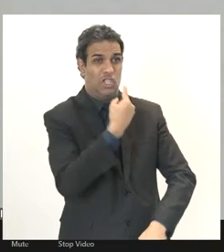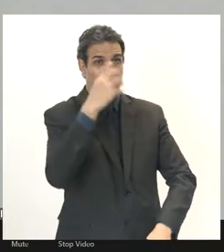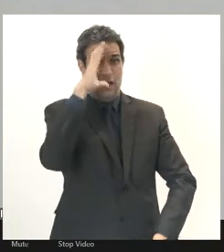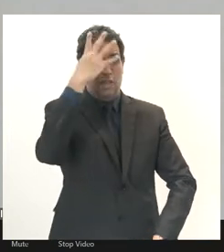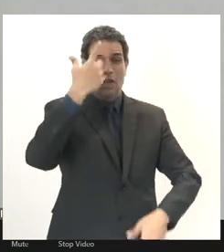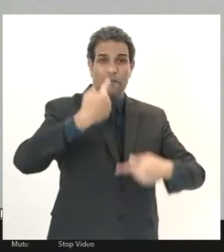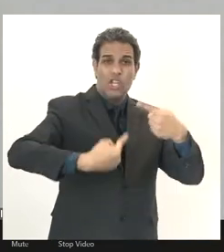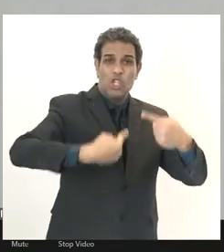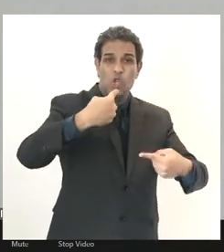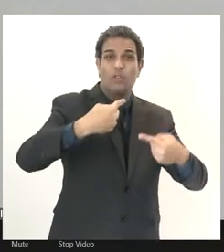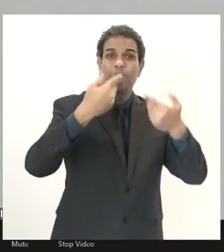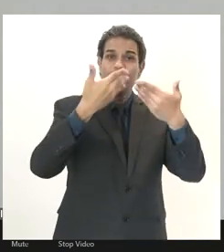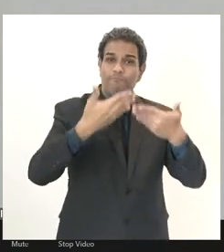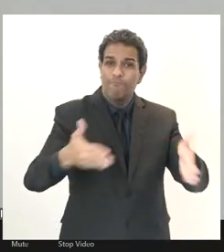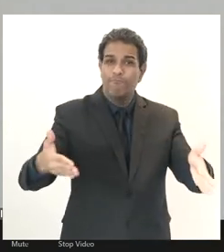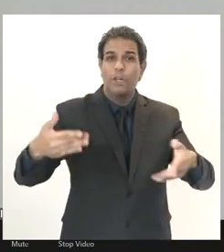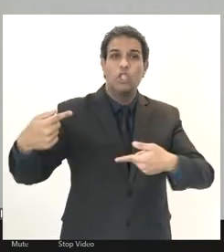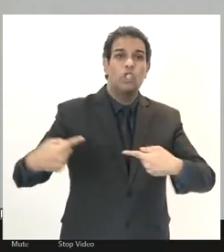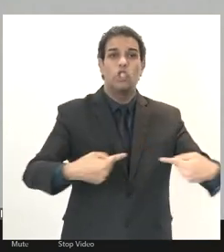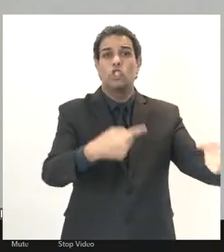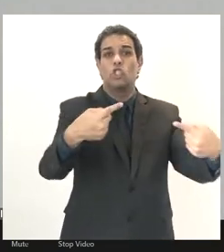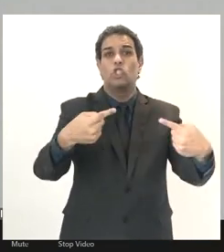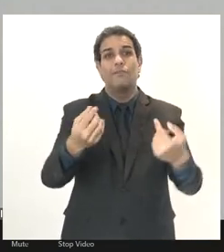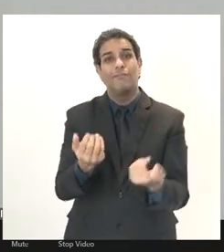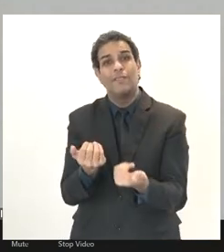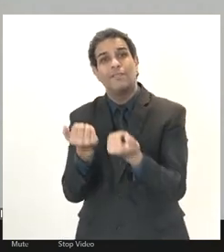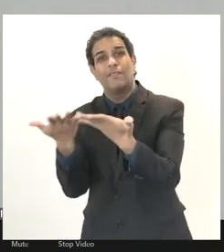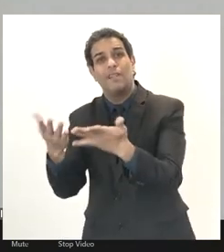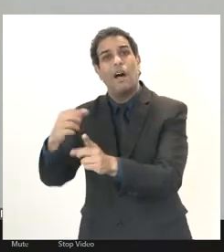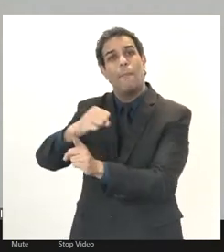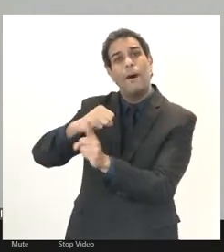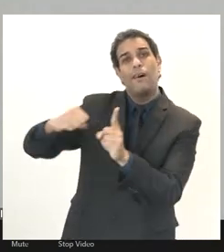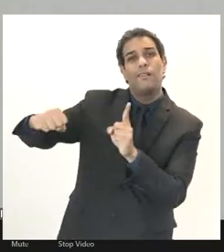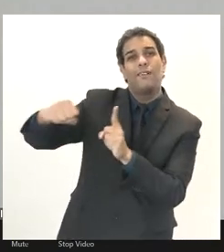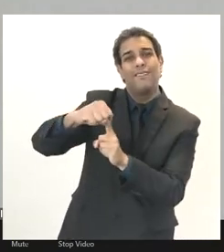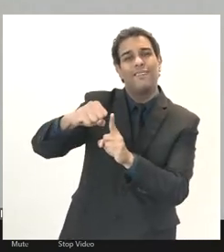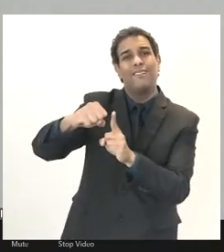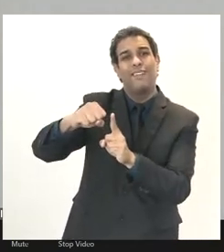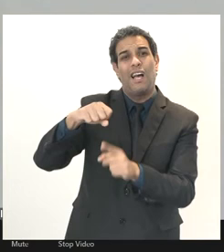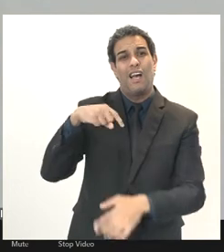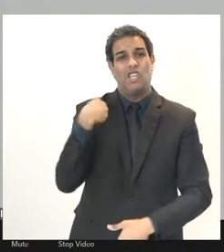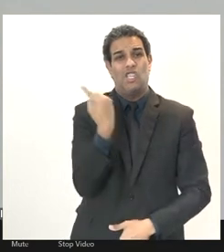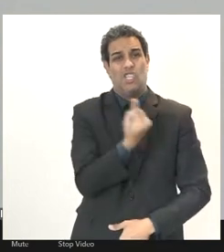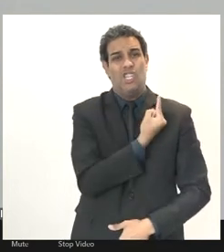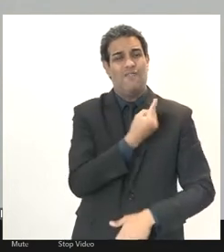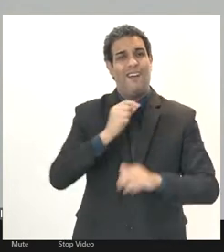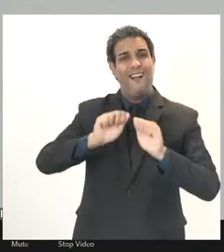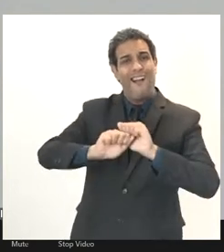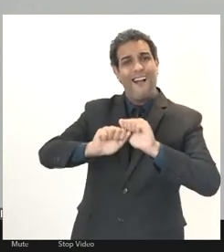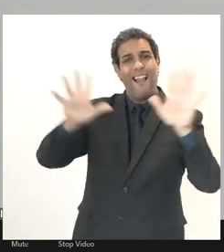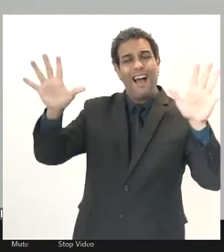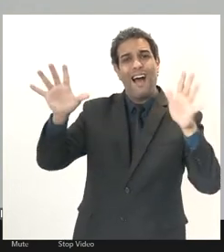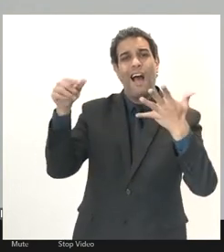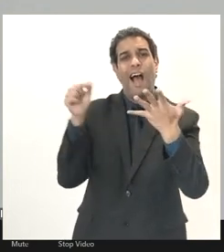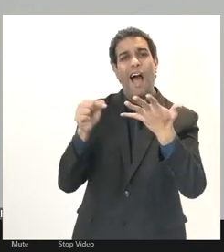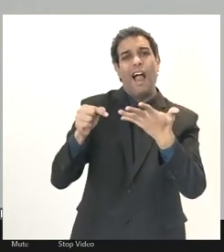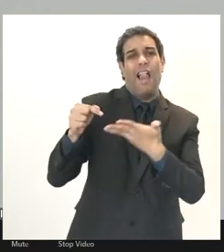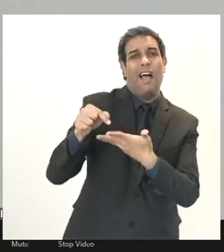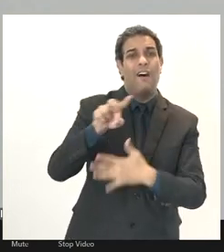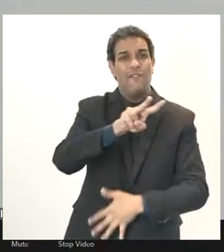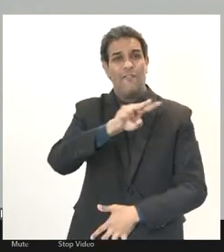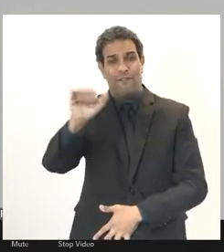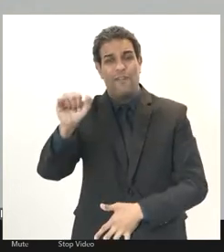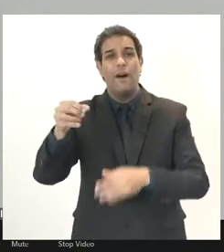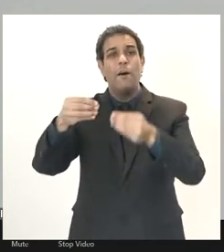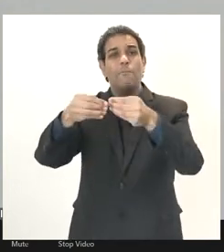essa discussão para a sociedade e esclarecendo né da forma como isso vai